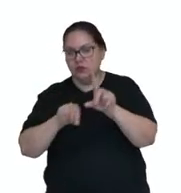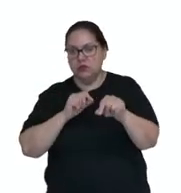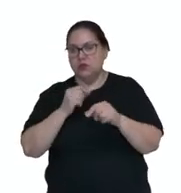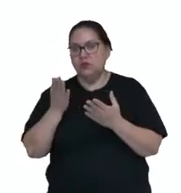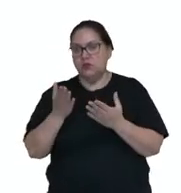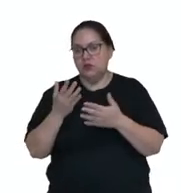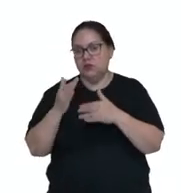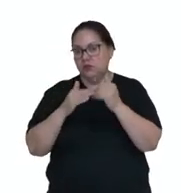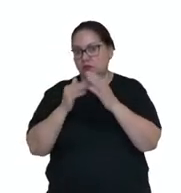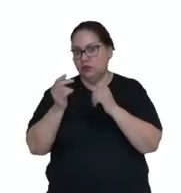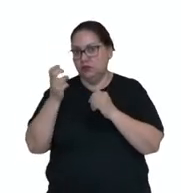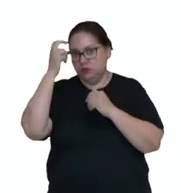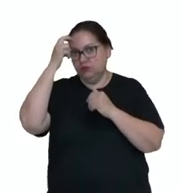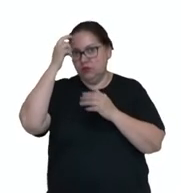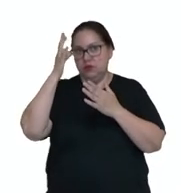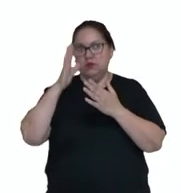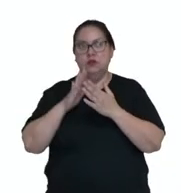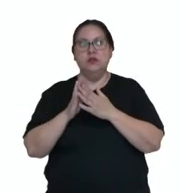relação a algum produto cultural.